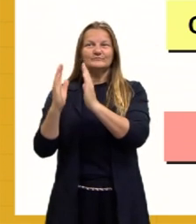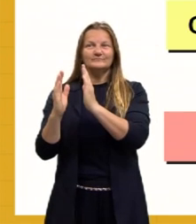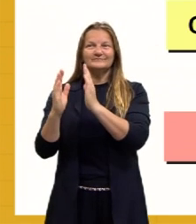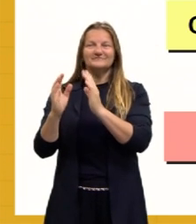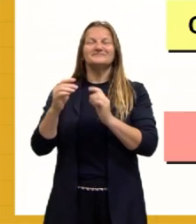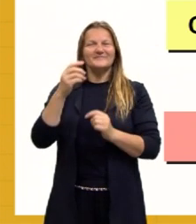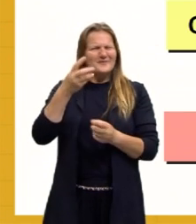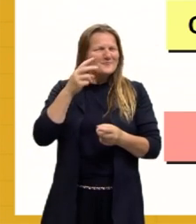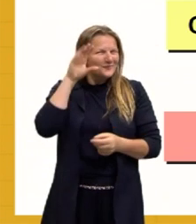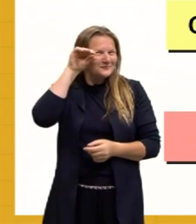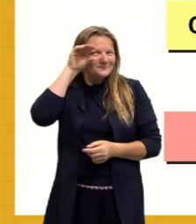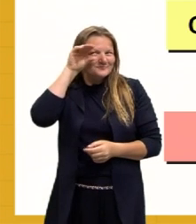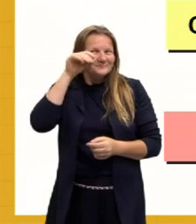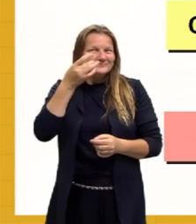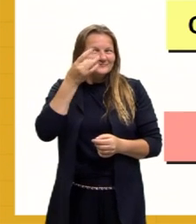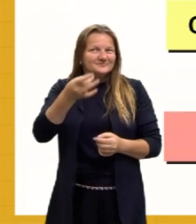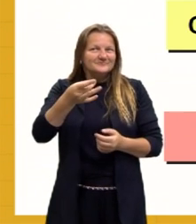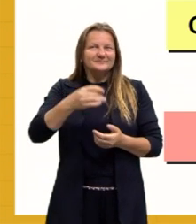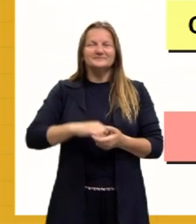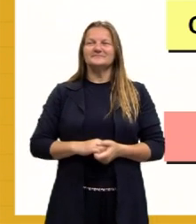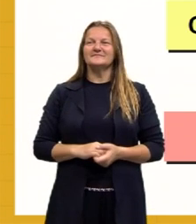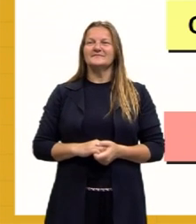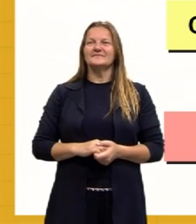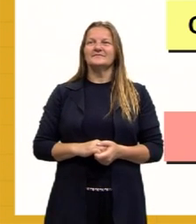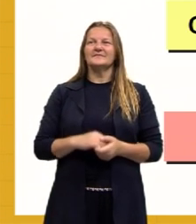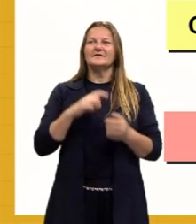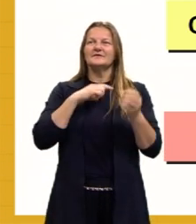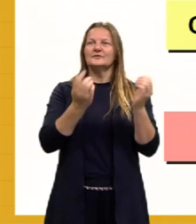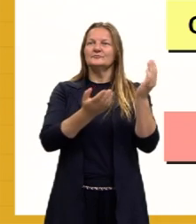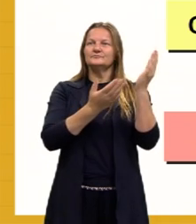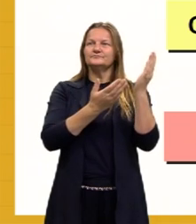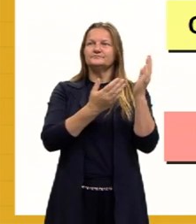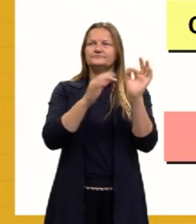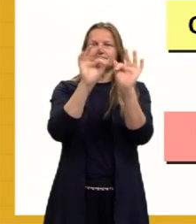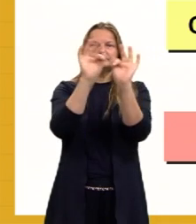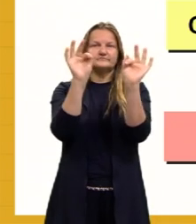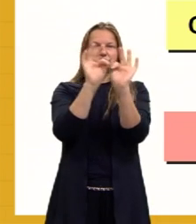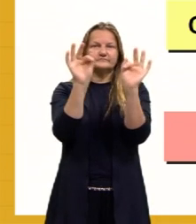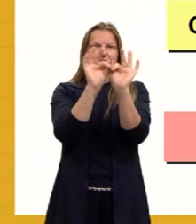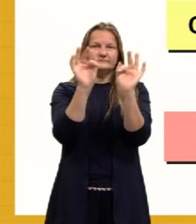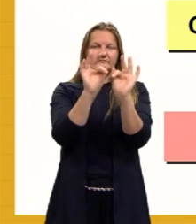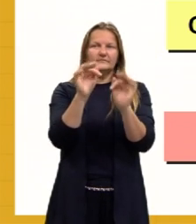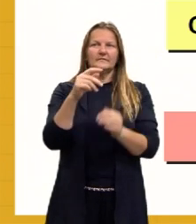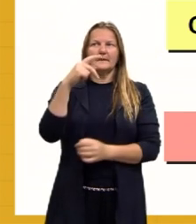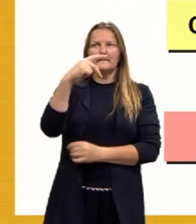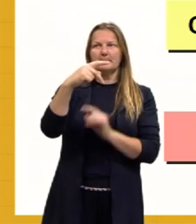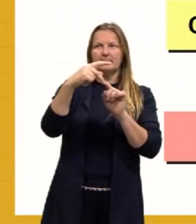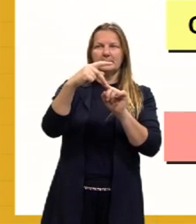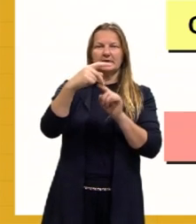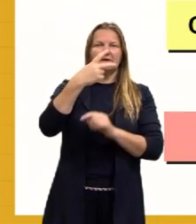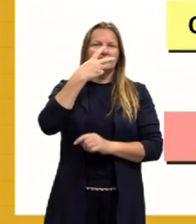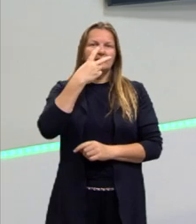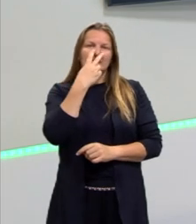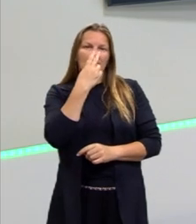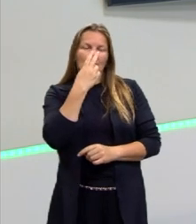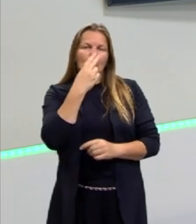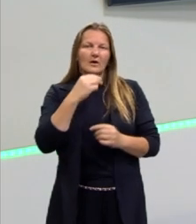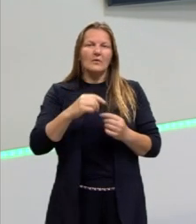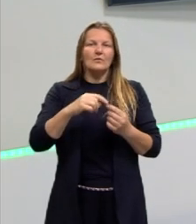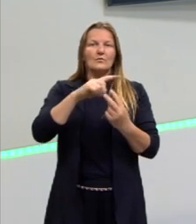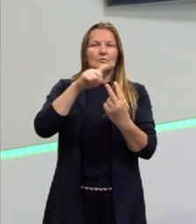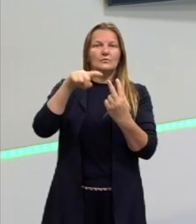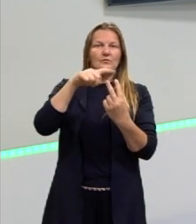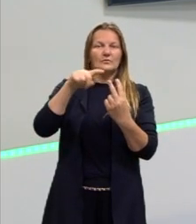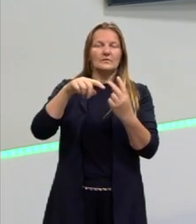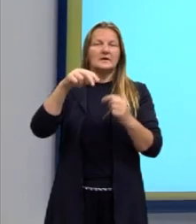vão observar que na permutação nós temos a fórmula onde P é igual ao fatorial de